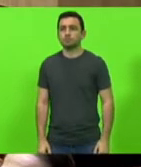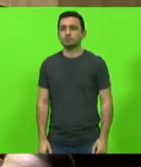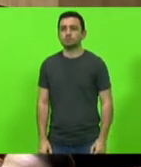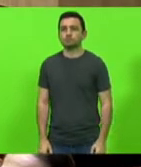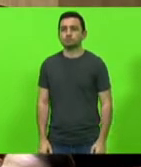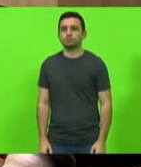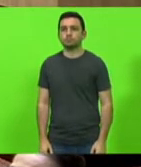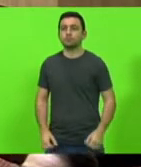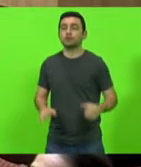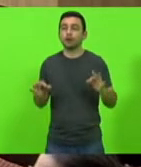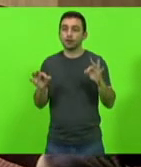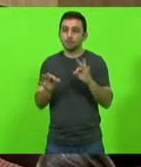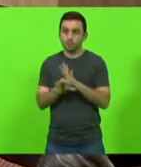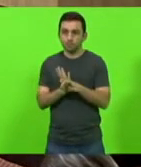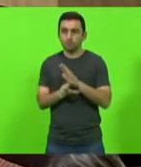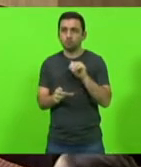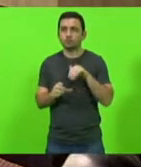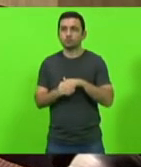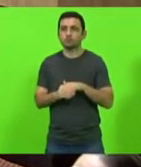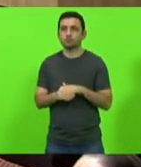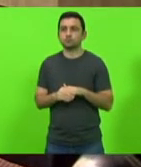encerrada a votação colho o resultado